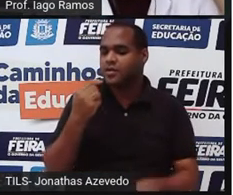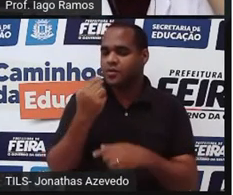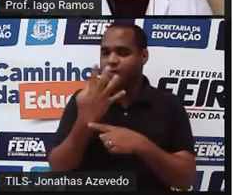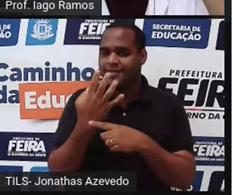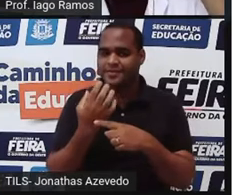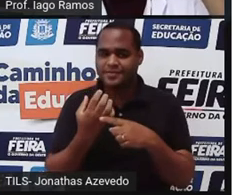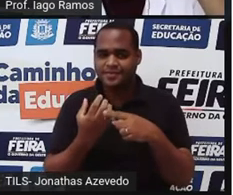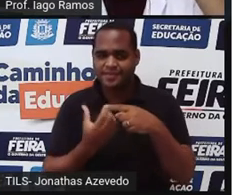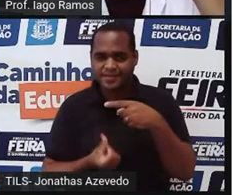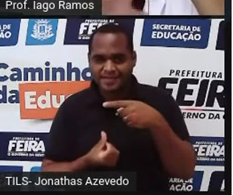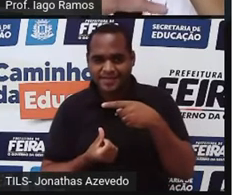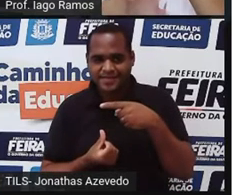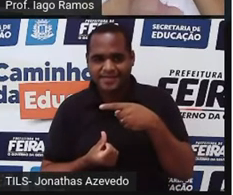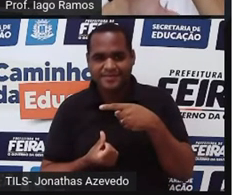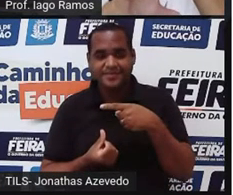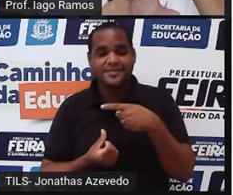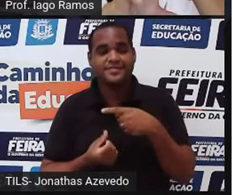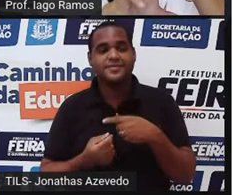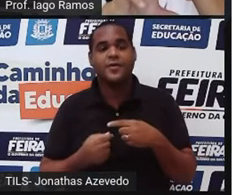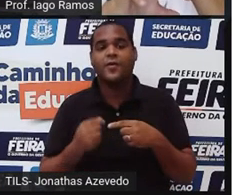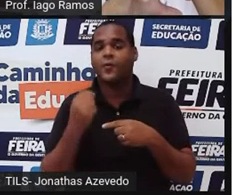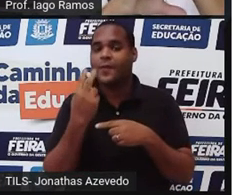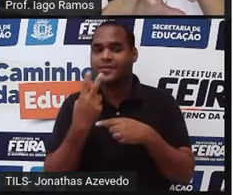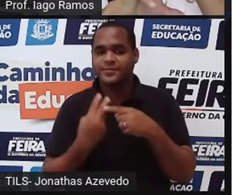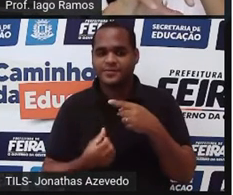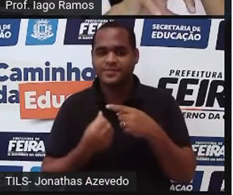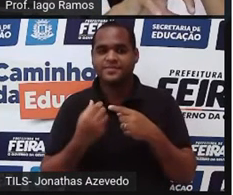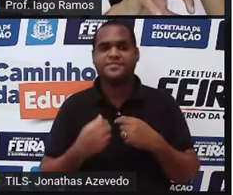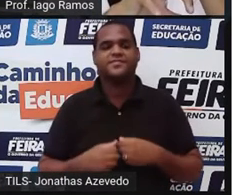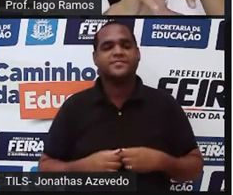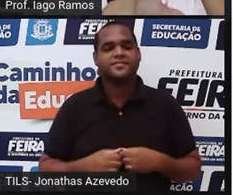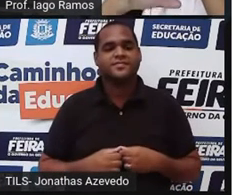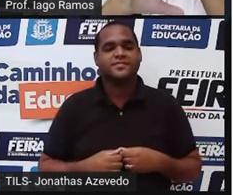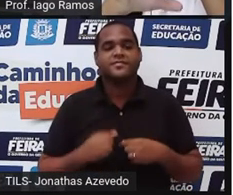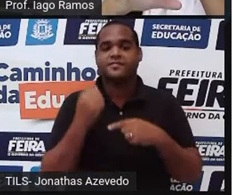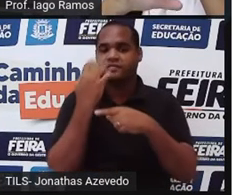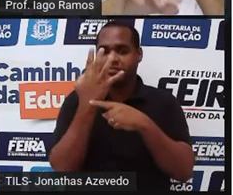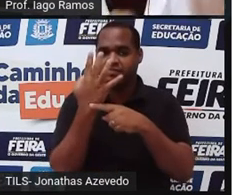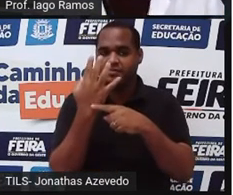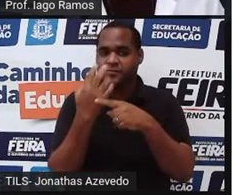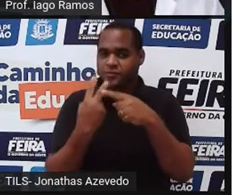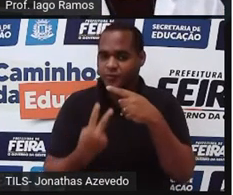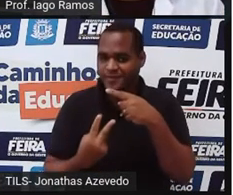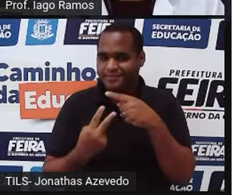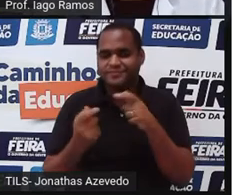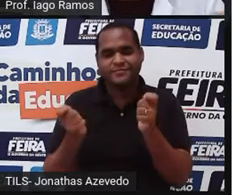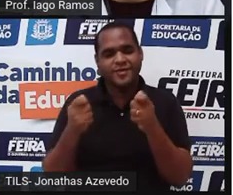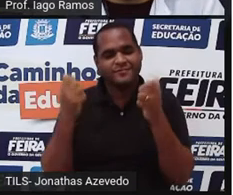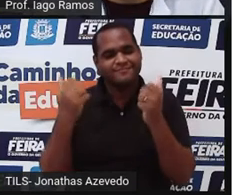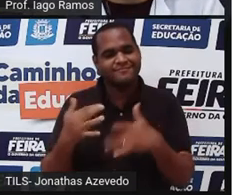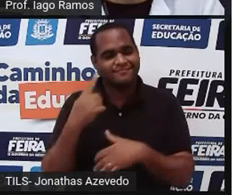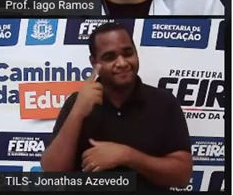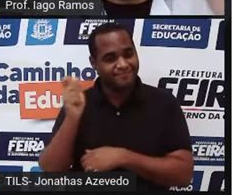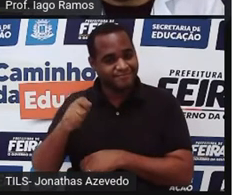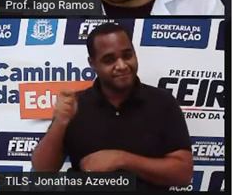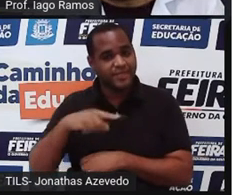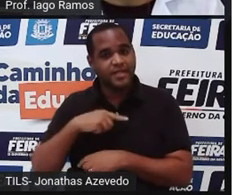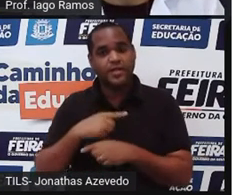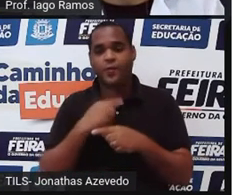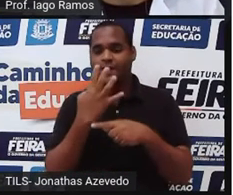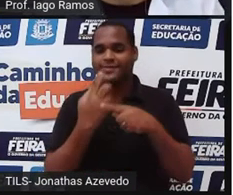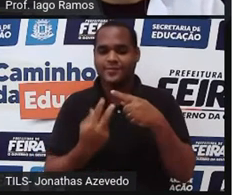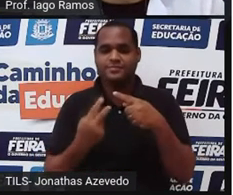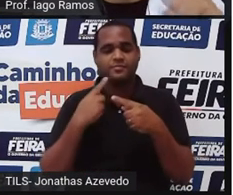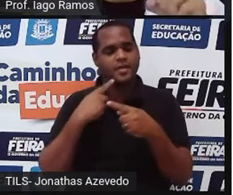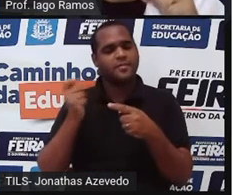fração com o número 4 em cima e o 2 embaixo. Se eu pego o 4 em cima e divido pelo 2 embaixo, dá 2, que é um número